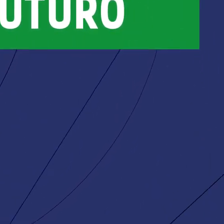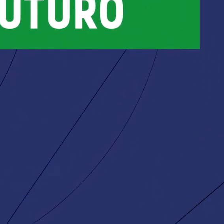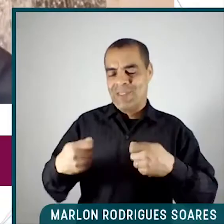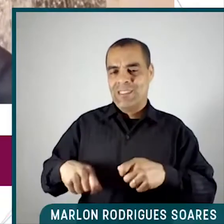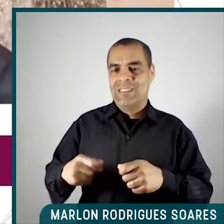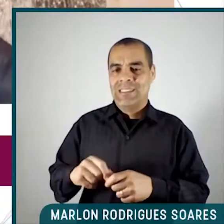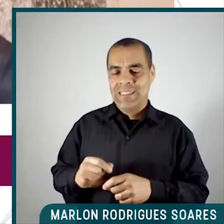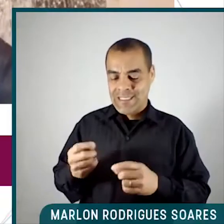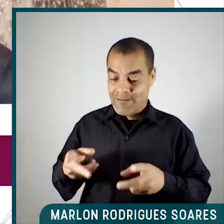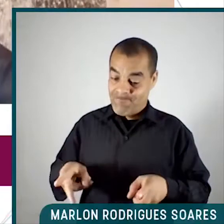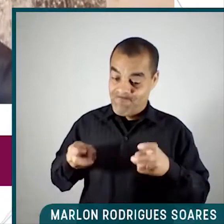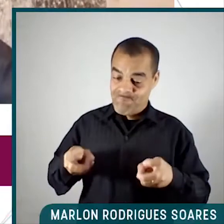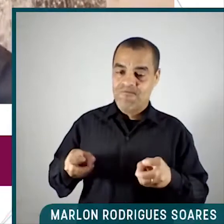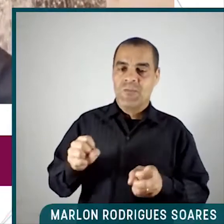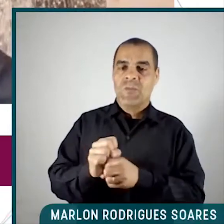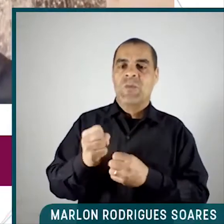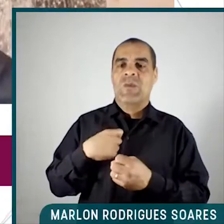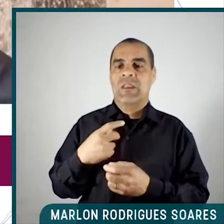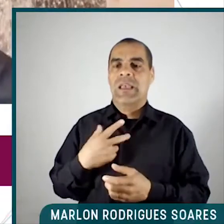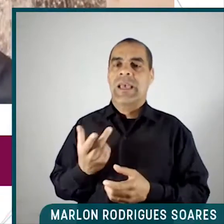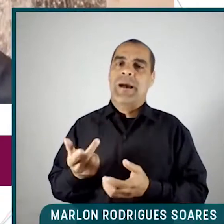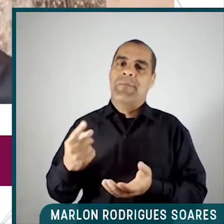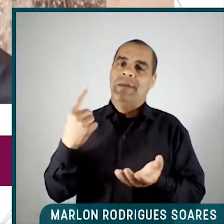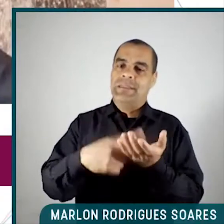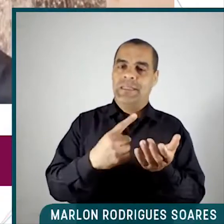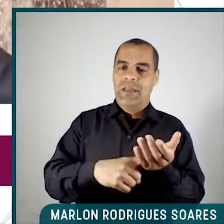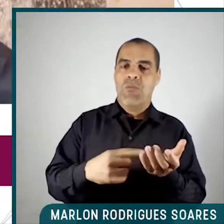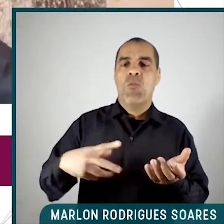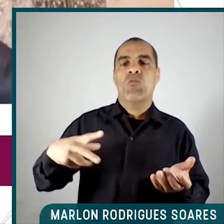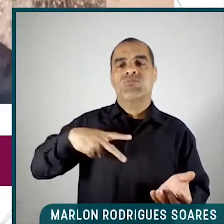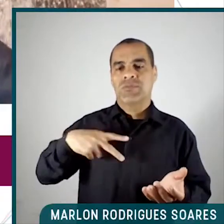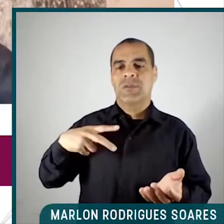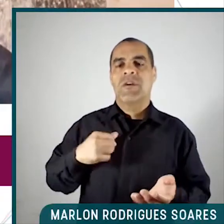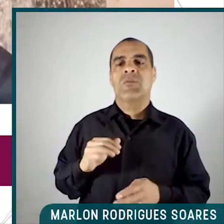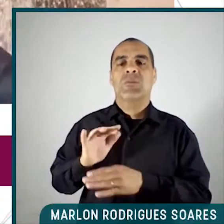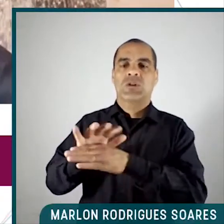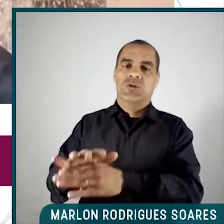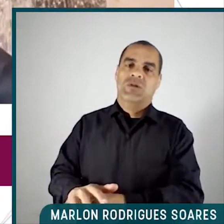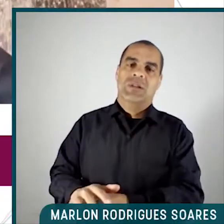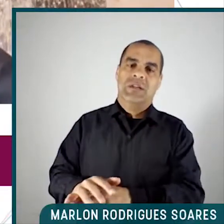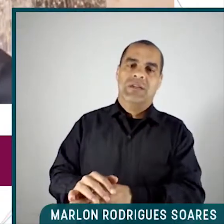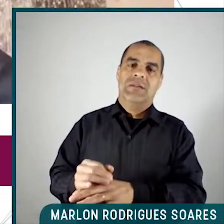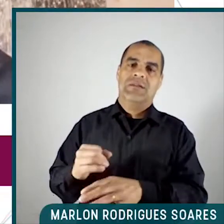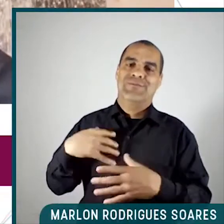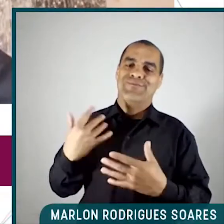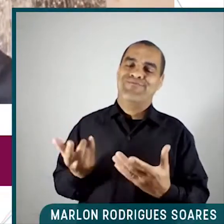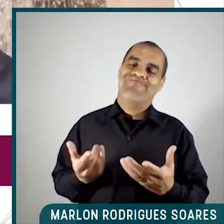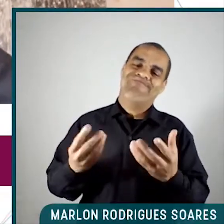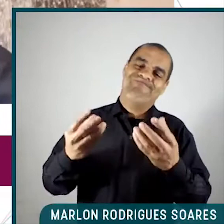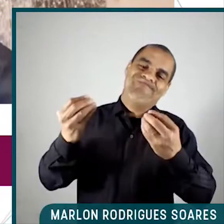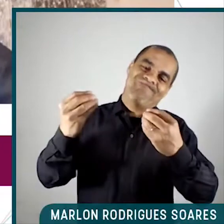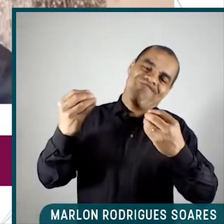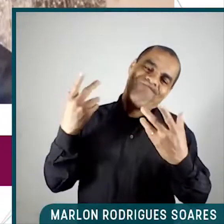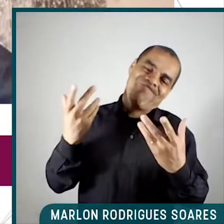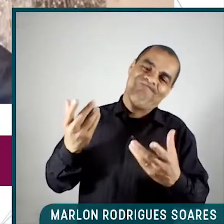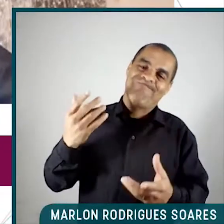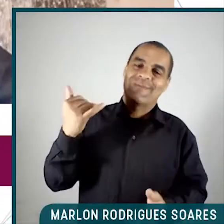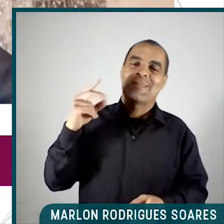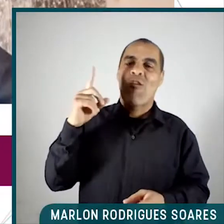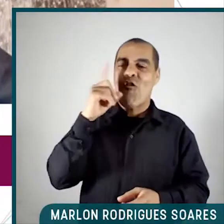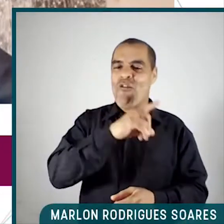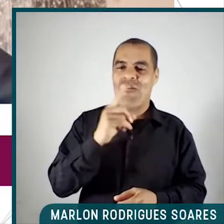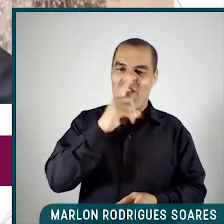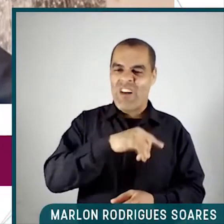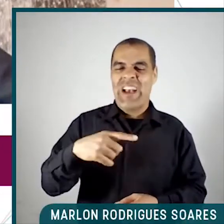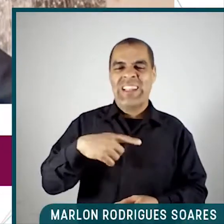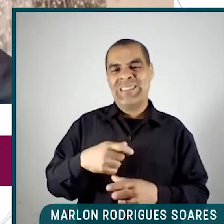A parceria público-privada, ela ajuda nesse sentido, ela pode ajudar. Agora, o nosso fracasso tem sido enorme. Os